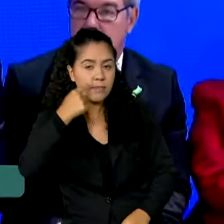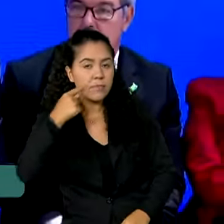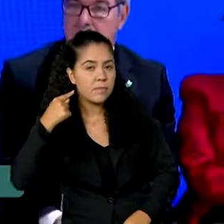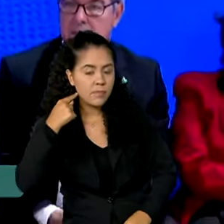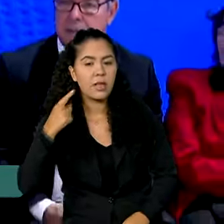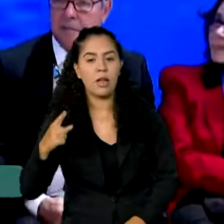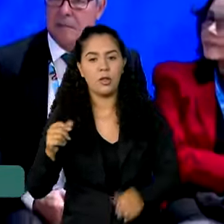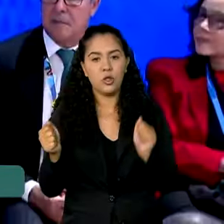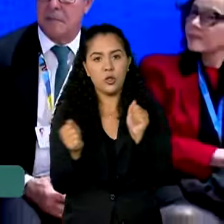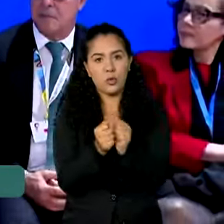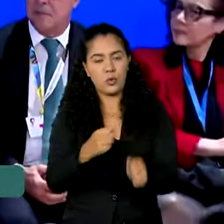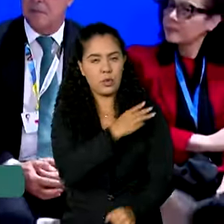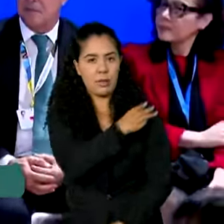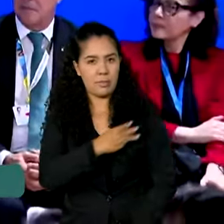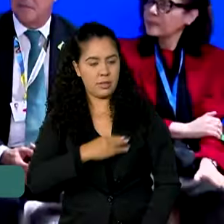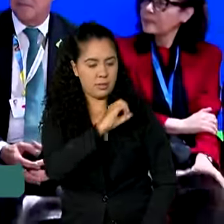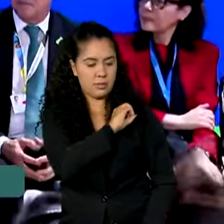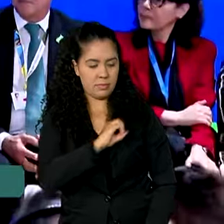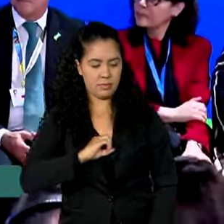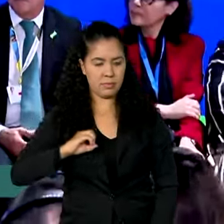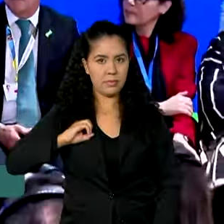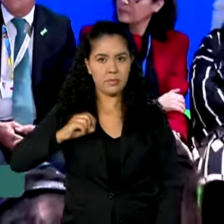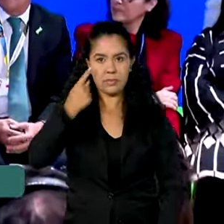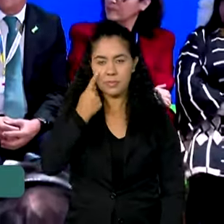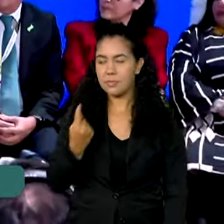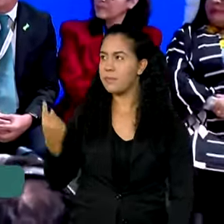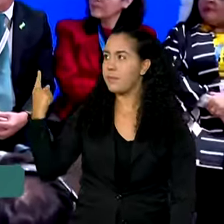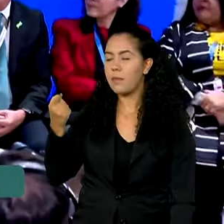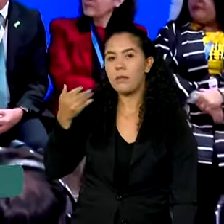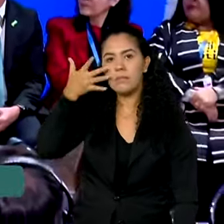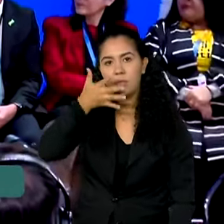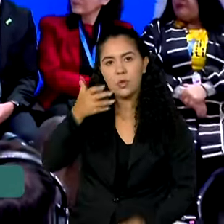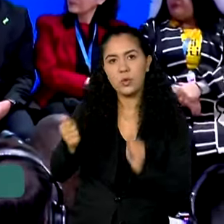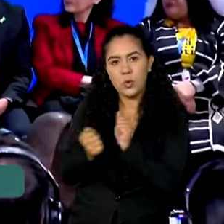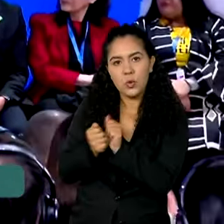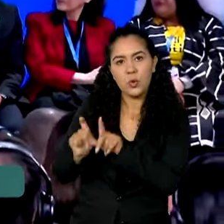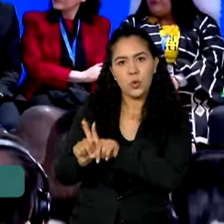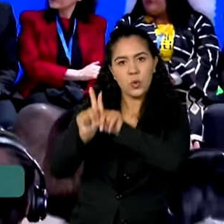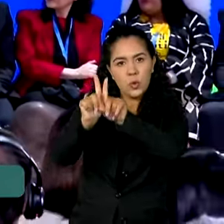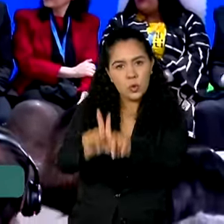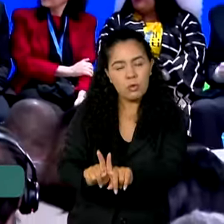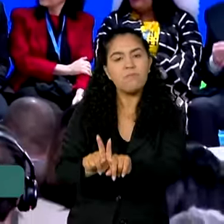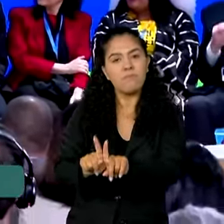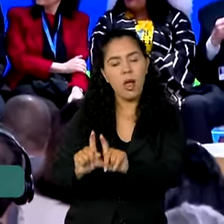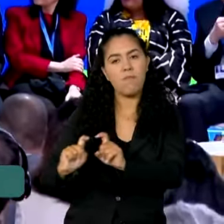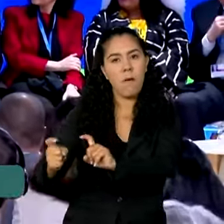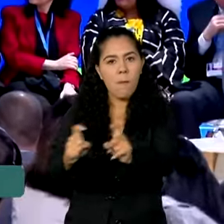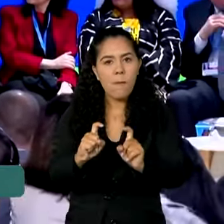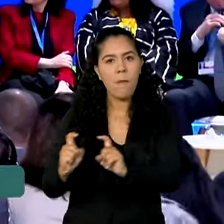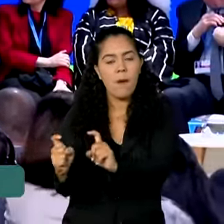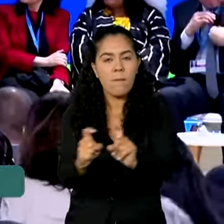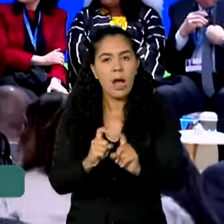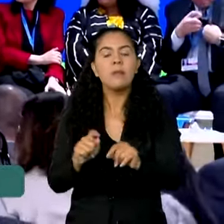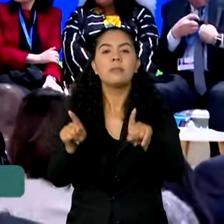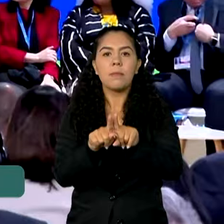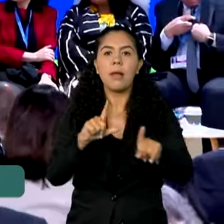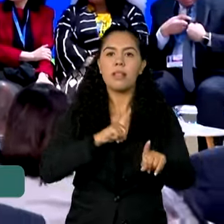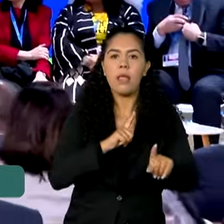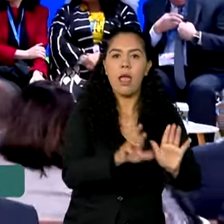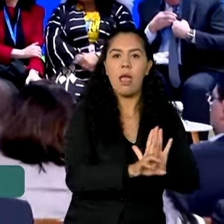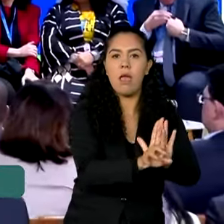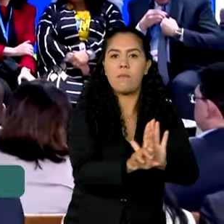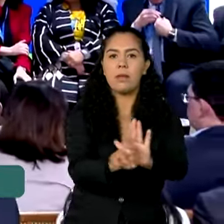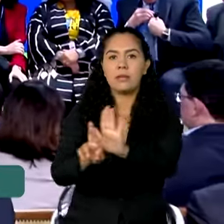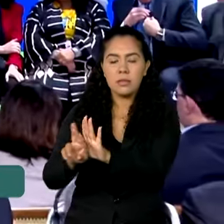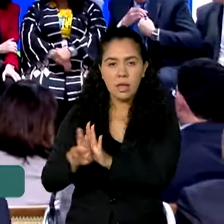ao lado da ministra do Meio Ambiente e Mudança do Clima, Marina Silva. A comitiva também conta com outros representantes do governo